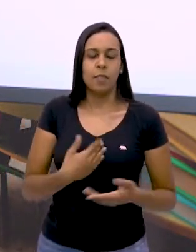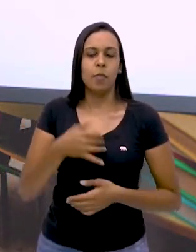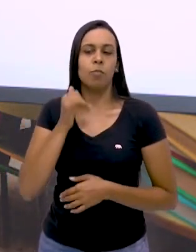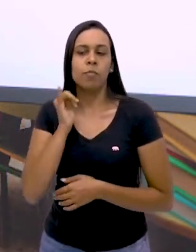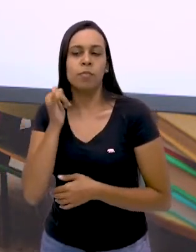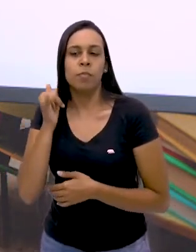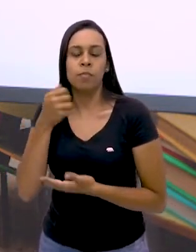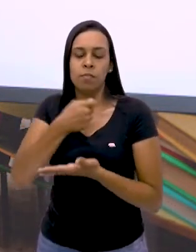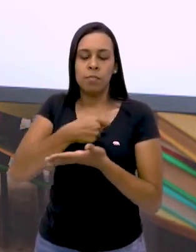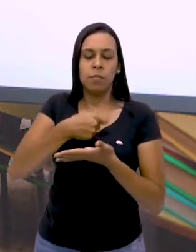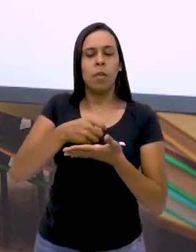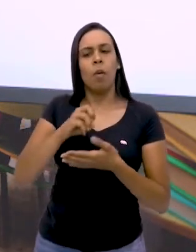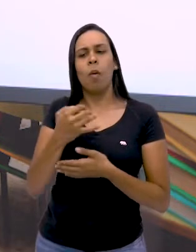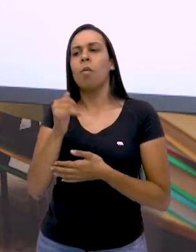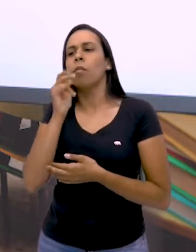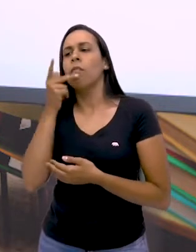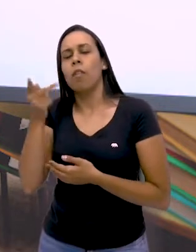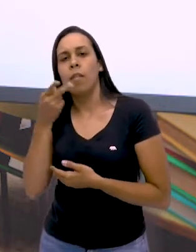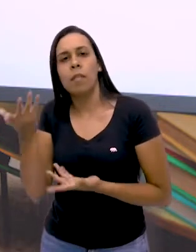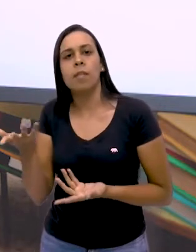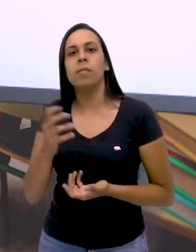pessoal. Algo nosso.